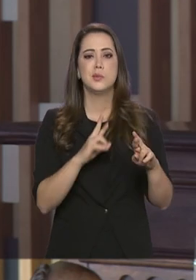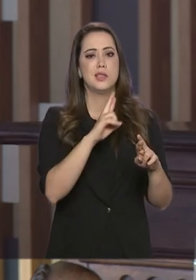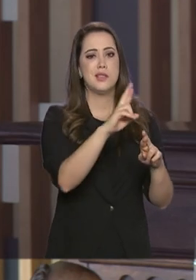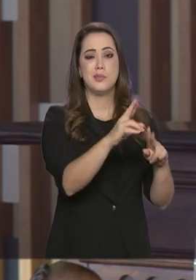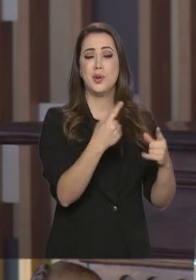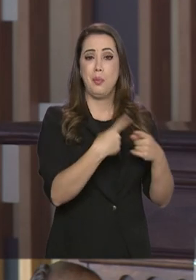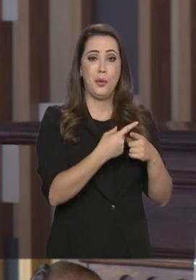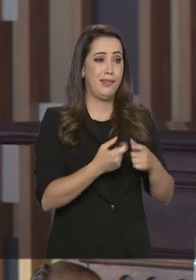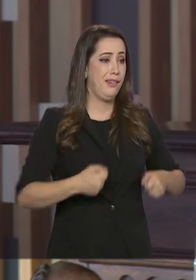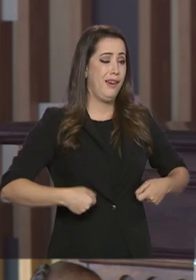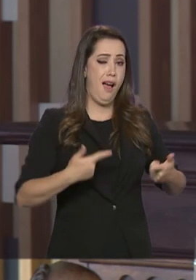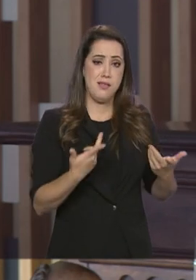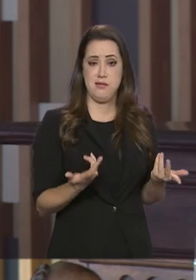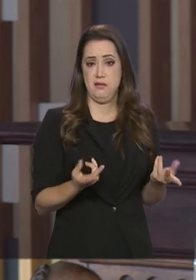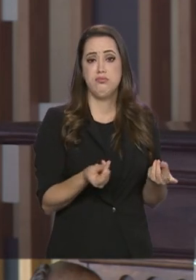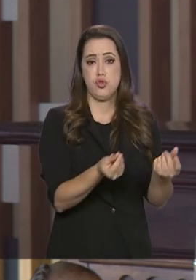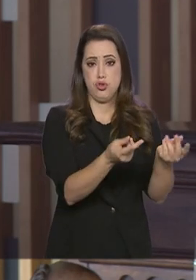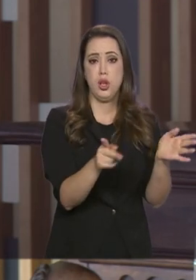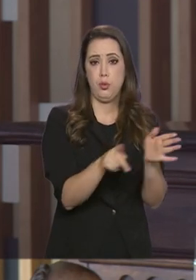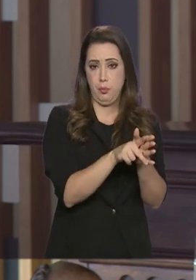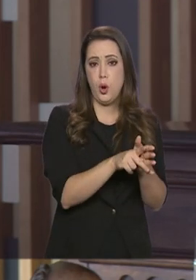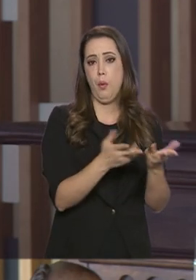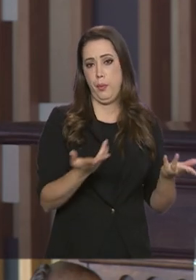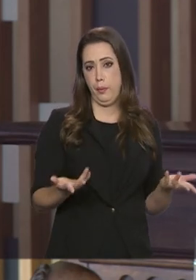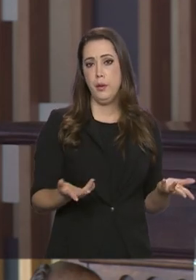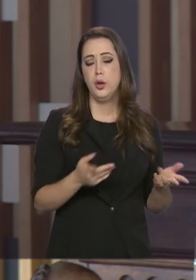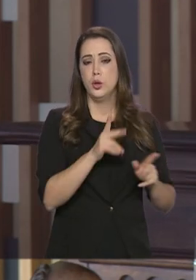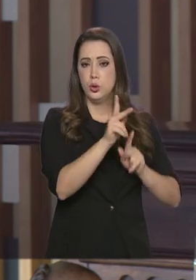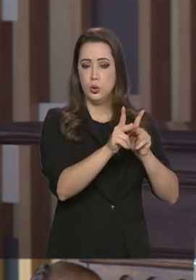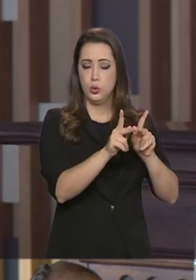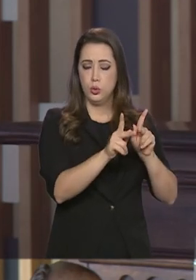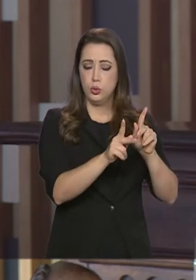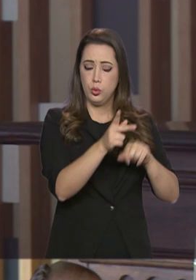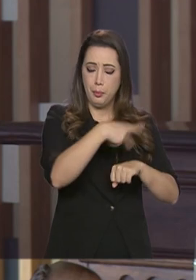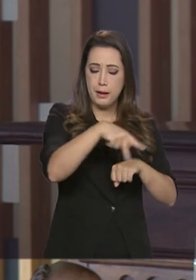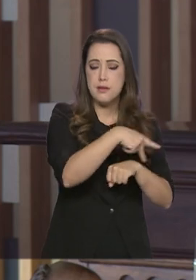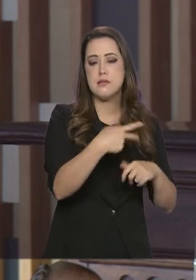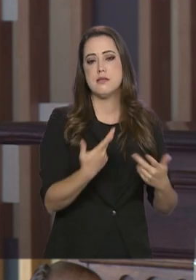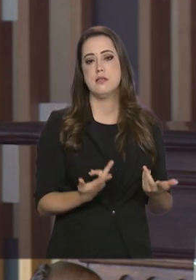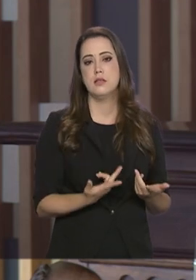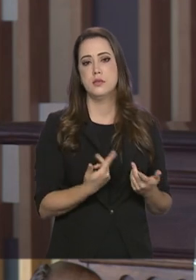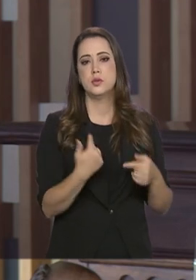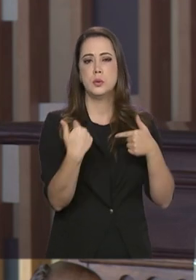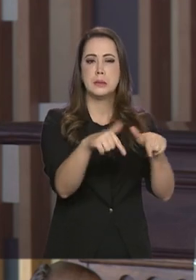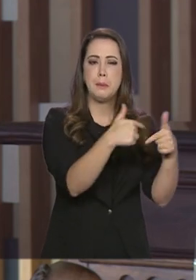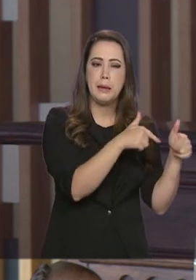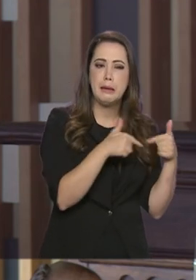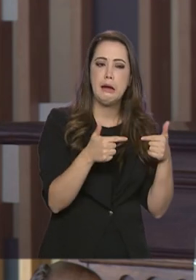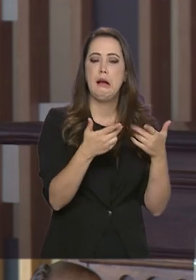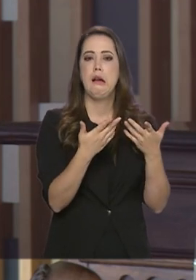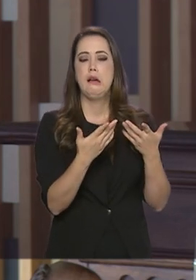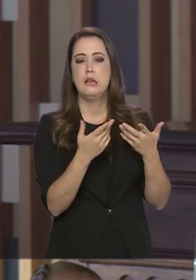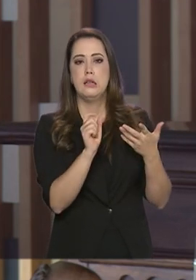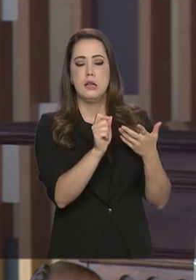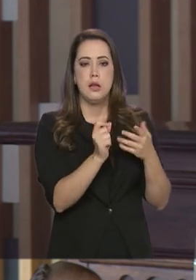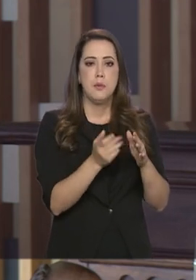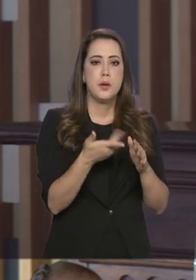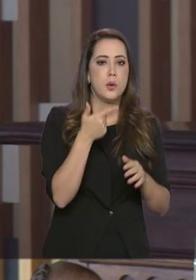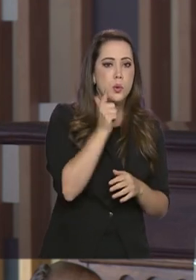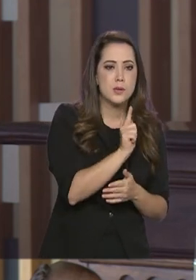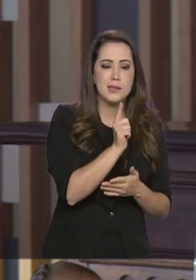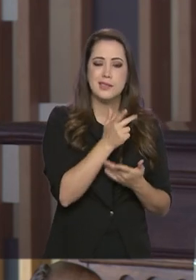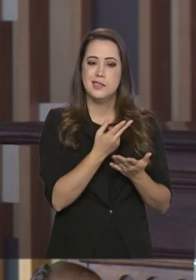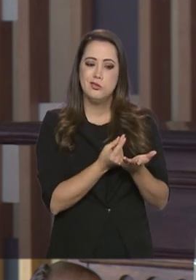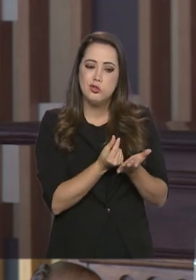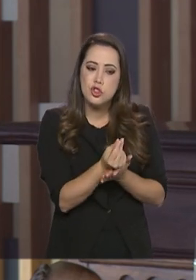os contribuintes brasileiros, né? De conseguir trabalhar na atração de investimentos, como eu dizia, na promoção dos